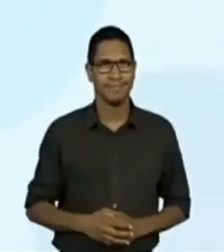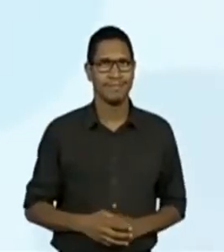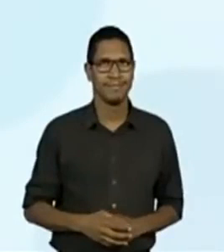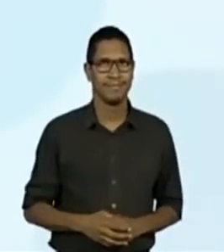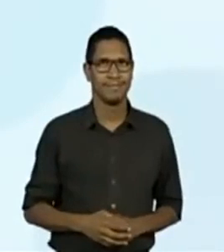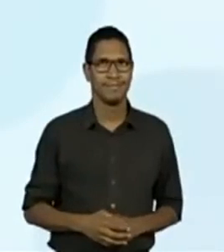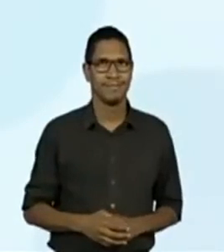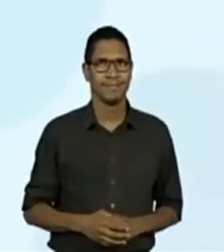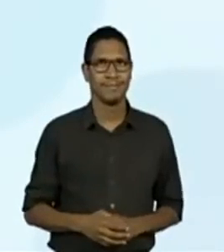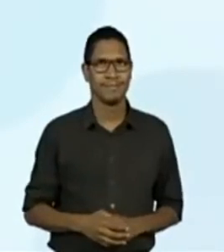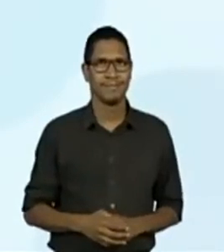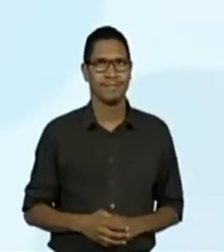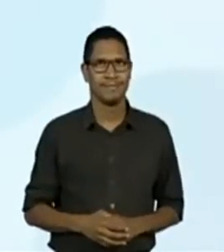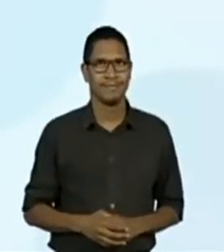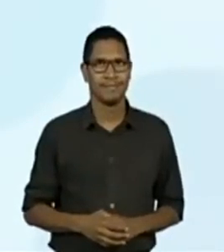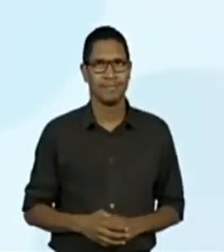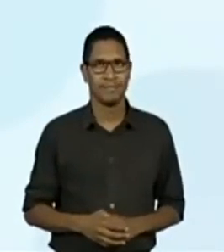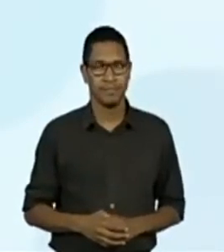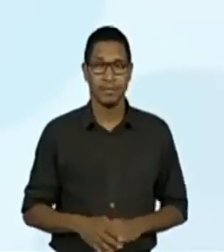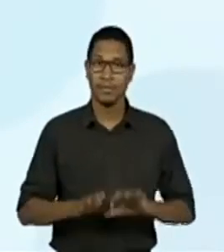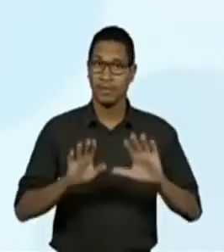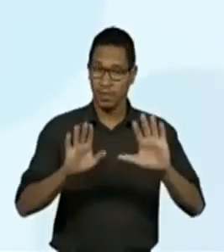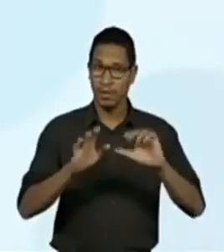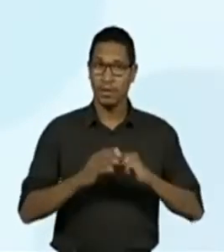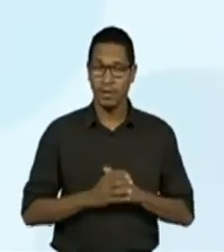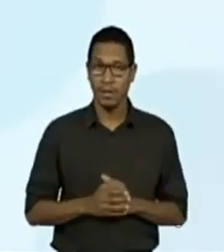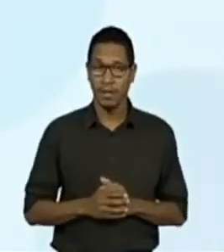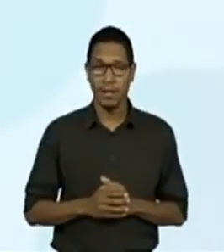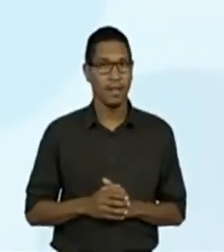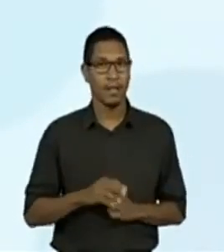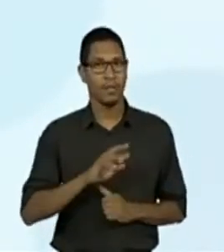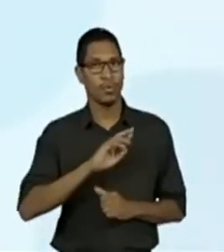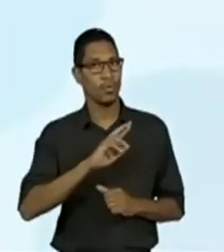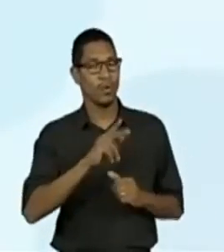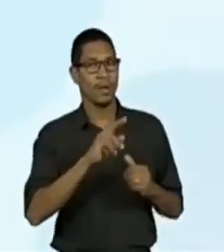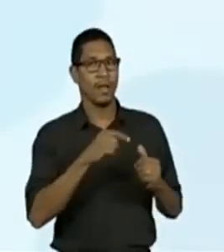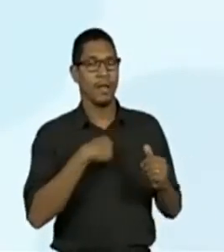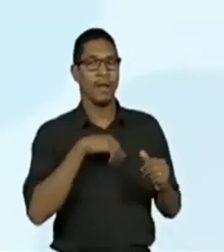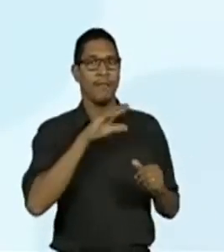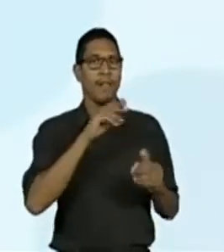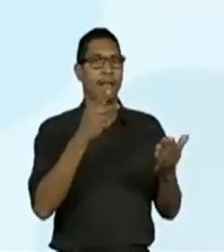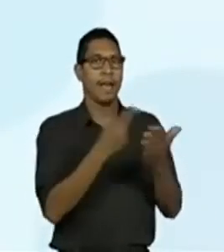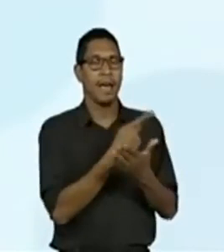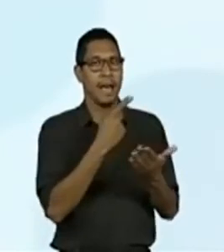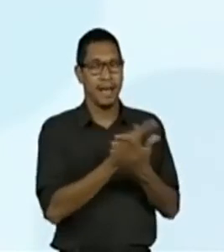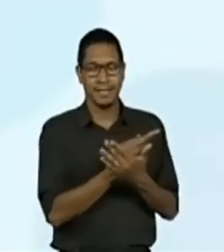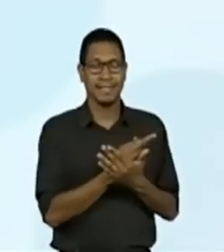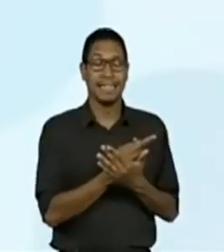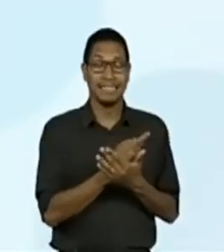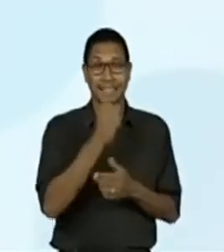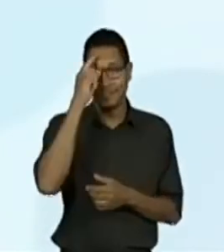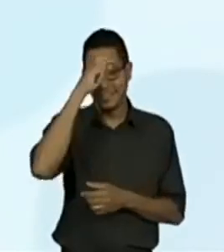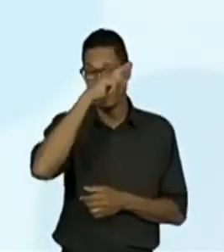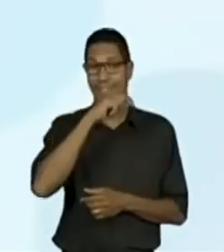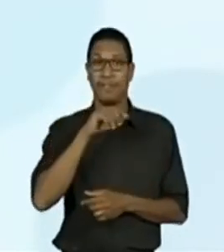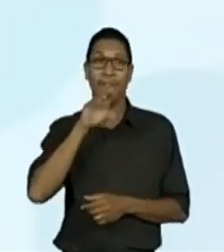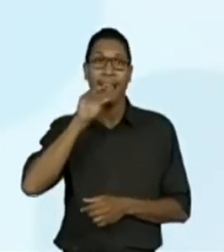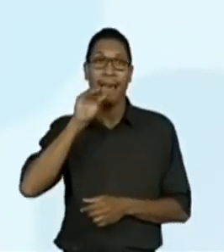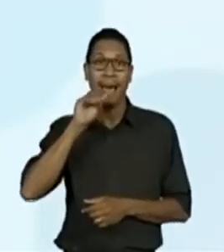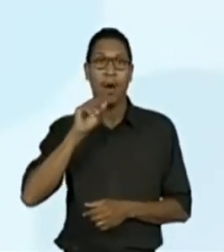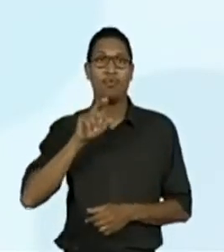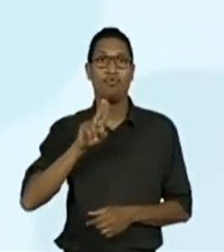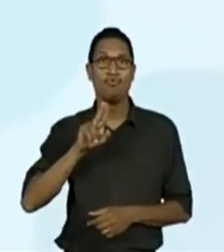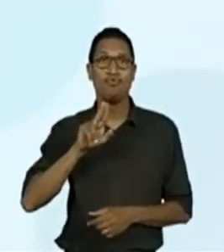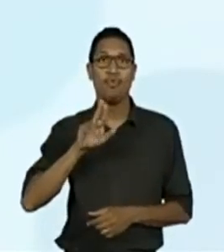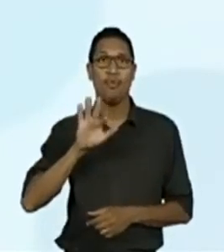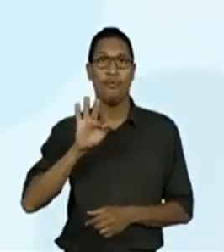O mais interessante, agora que eu percebi, eu não estava falando a palavra errada do jeito que está escrito. Gente, falar errado é mais difícil do que falar